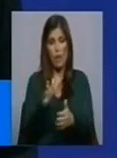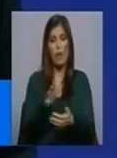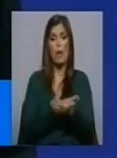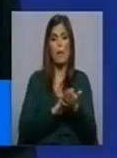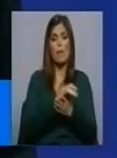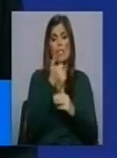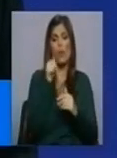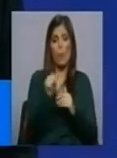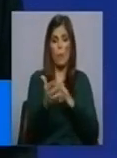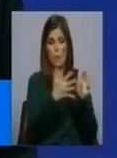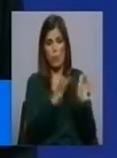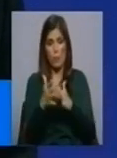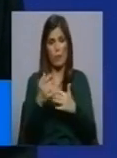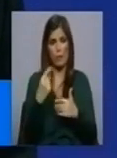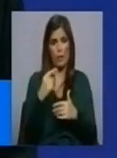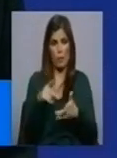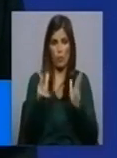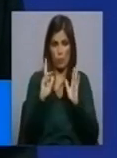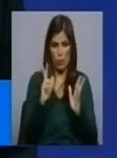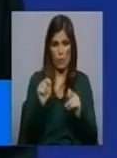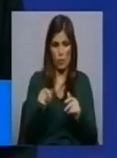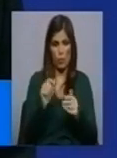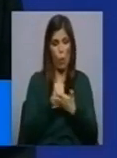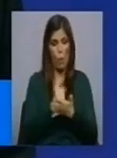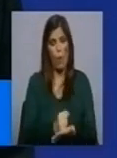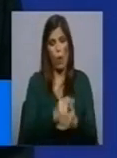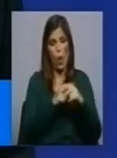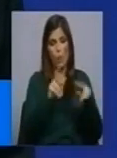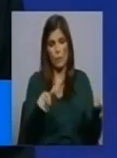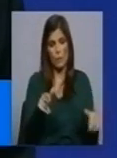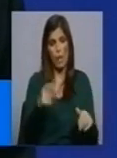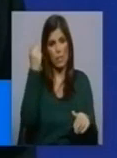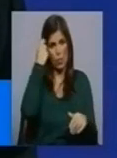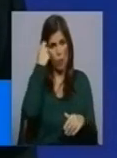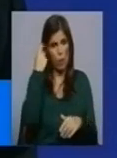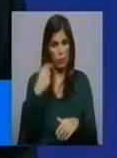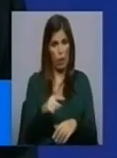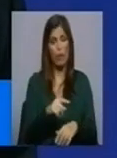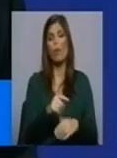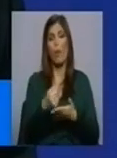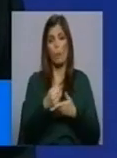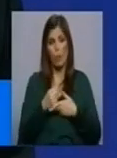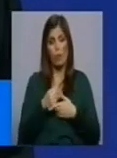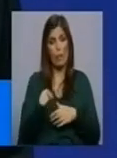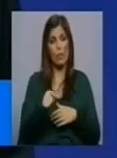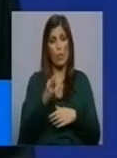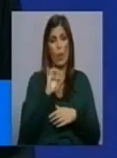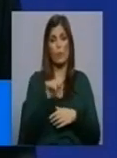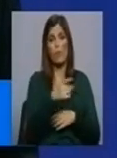mil testes, mais ou menos, que nós também tínhamos disponíveis. Isto foi com o apoio do Hospital de São João. Destas, 4